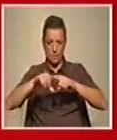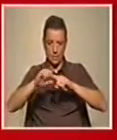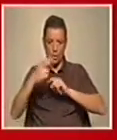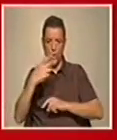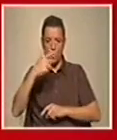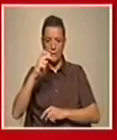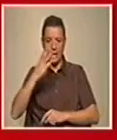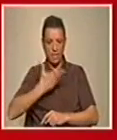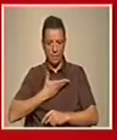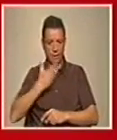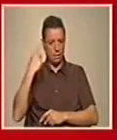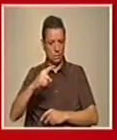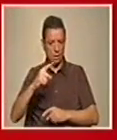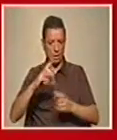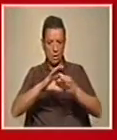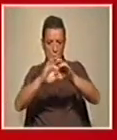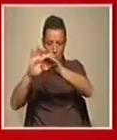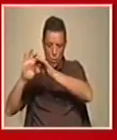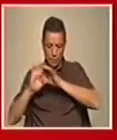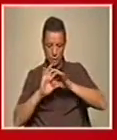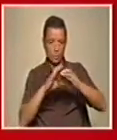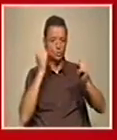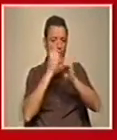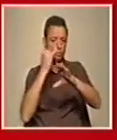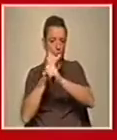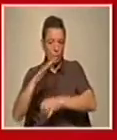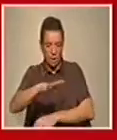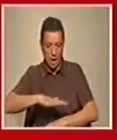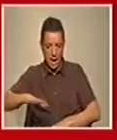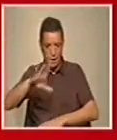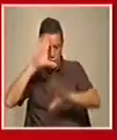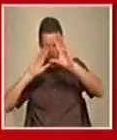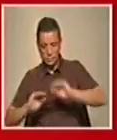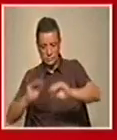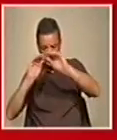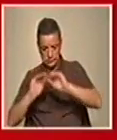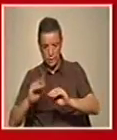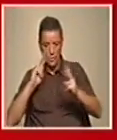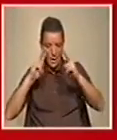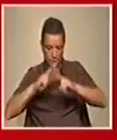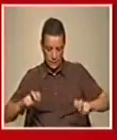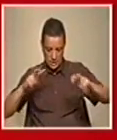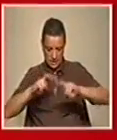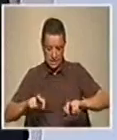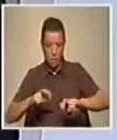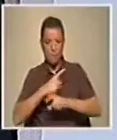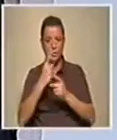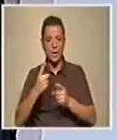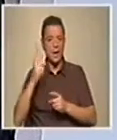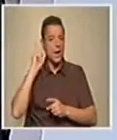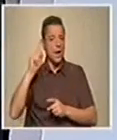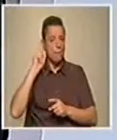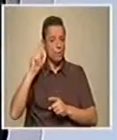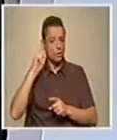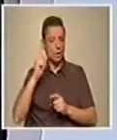temos tido cooperação em várias áreas, no ensino e na investigação... Vamos para a questão de outra forma. Porquê que acharam que era importante passar